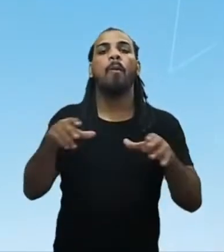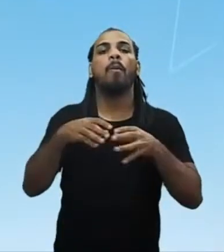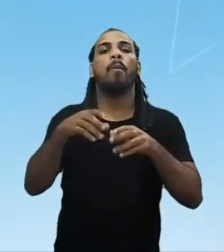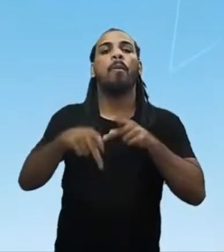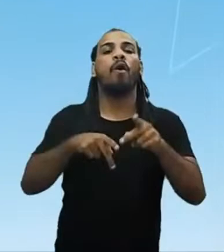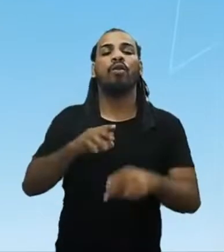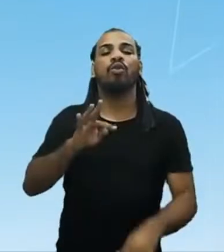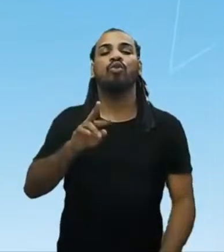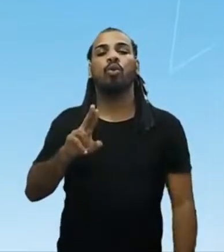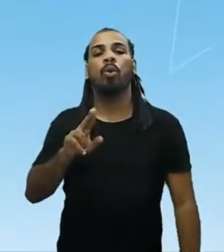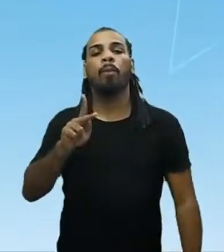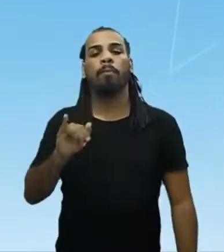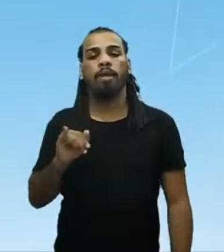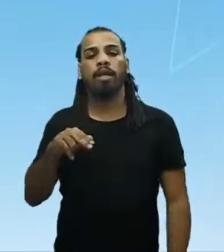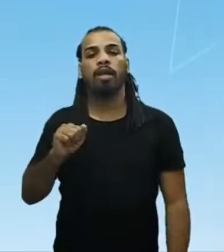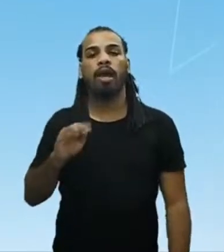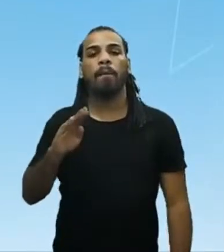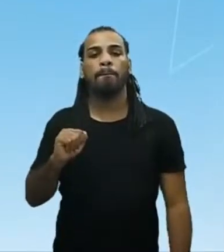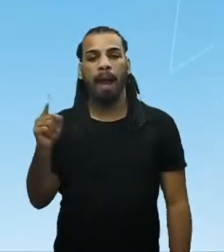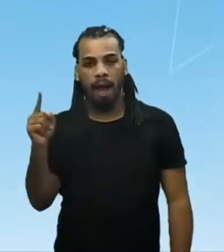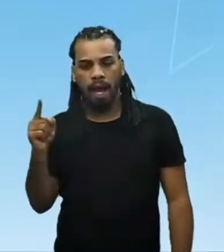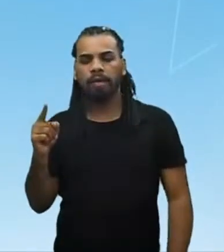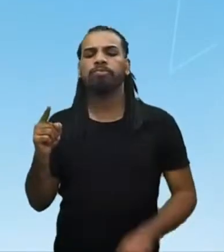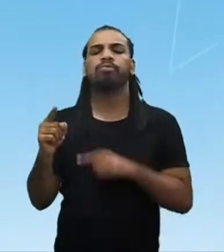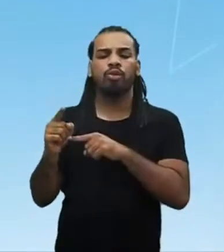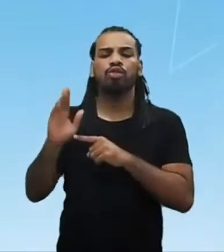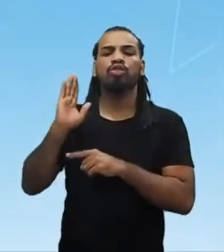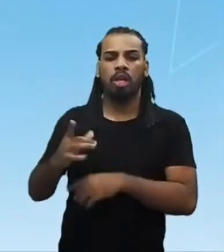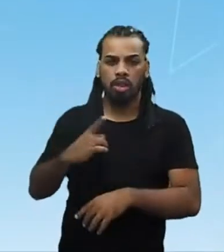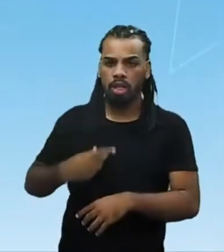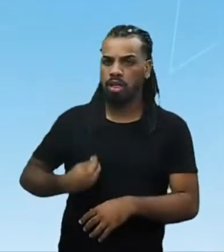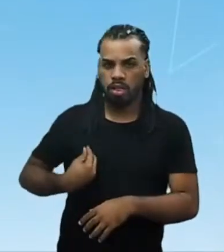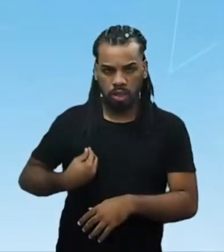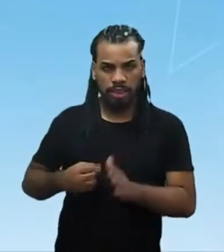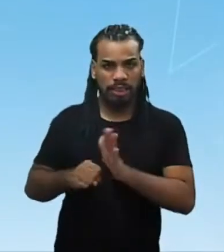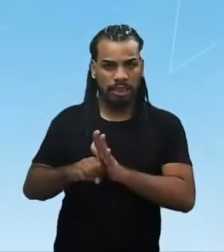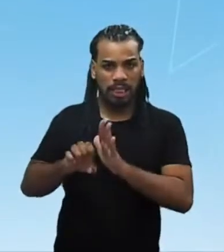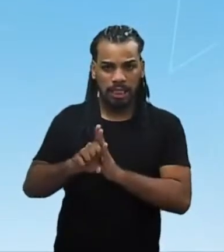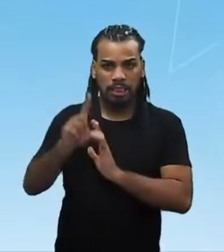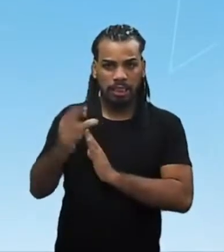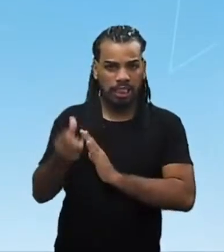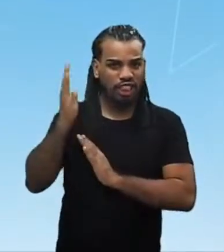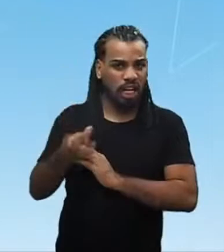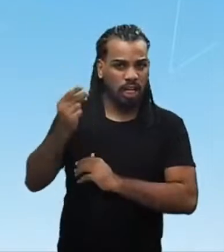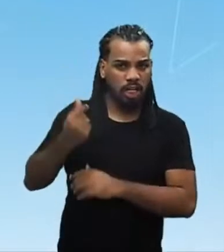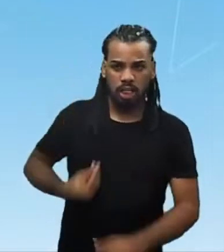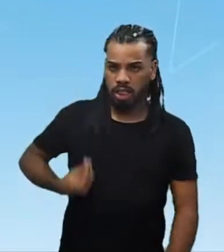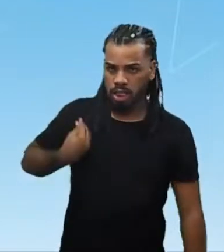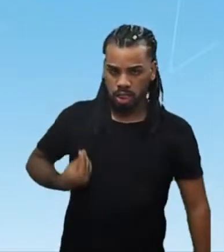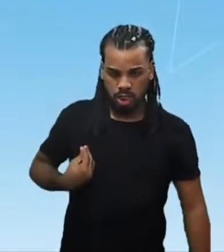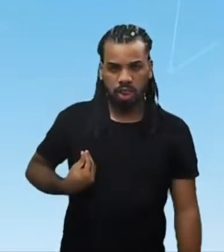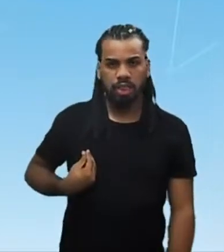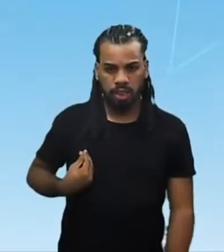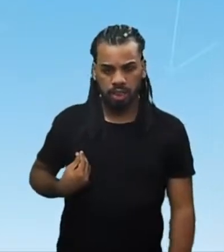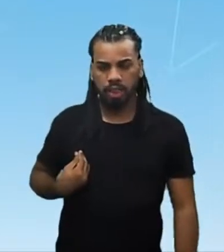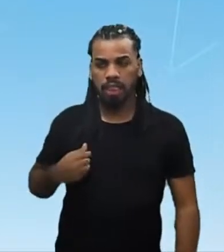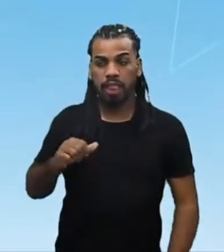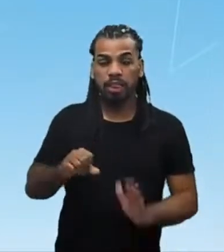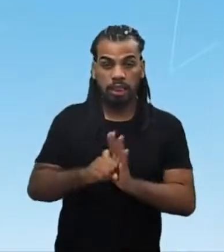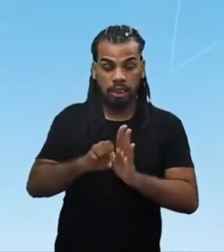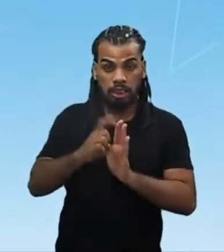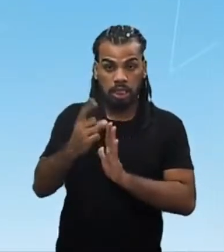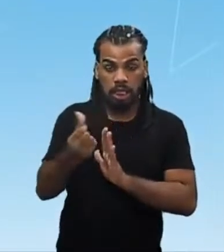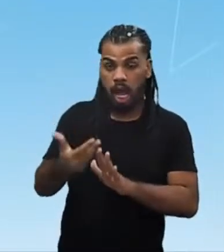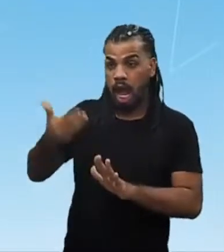O povo Tupinambá estava nesta região desde o século XVI, aliás, anteriormente ao século